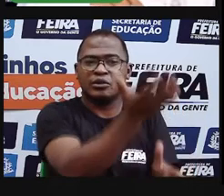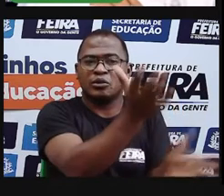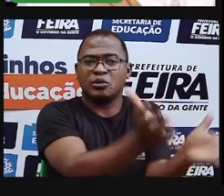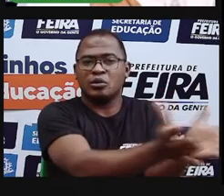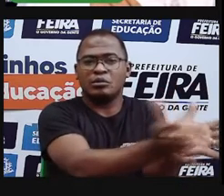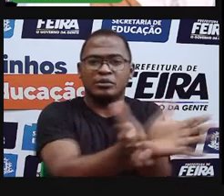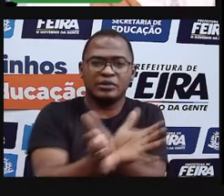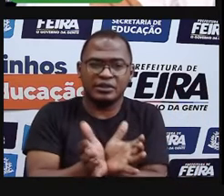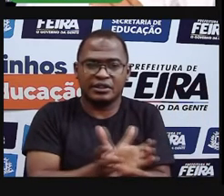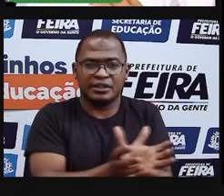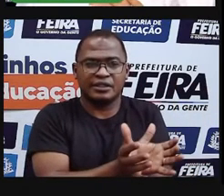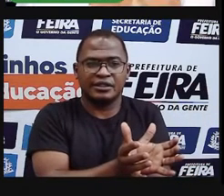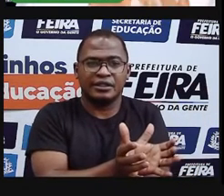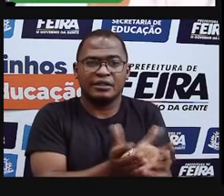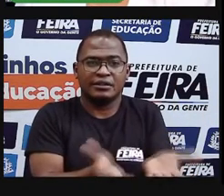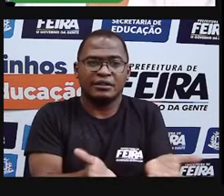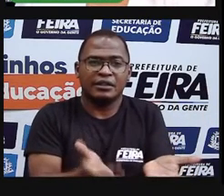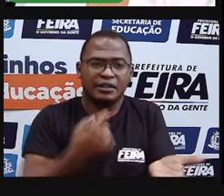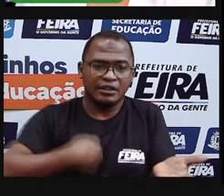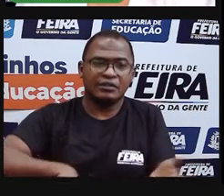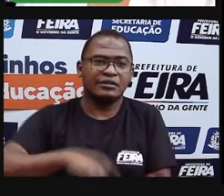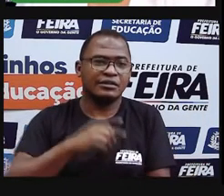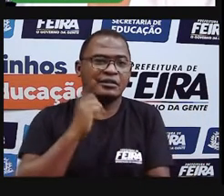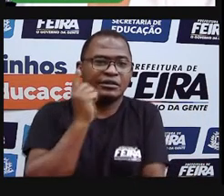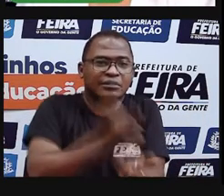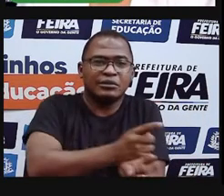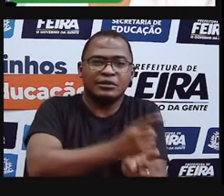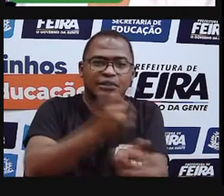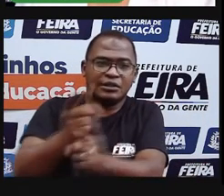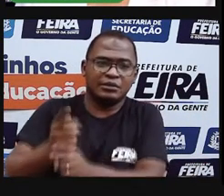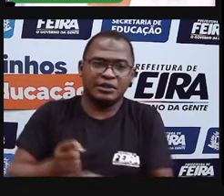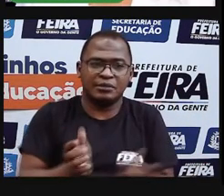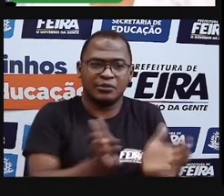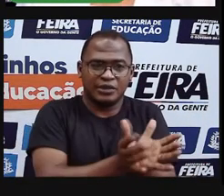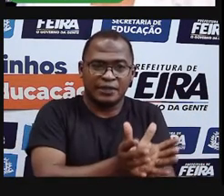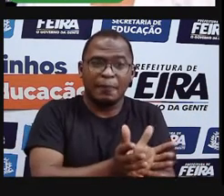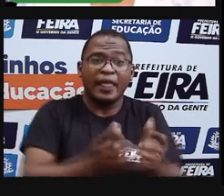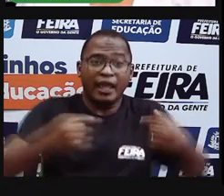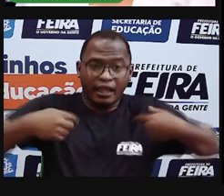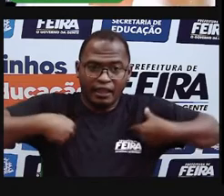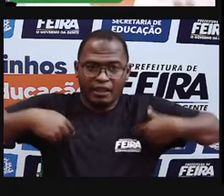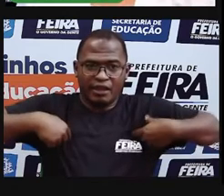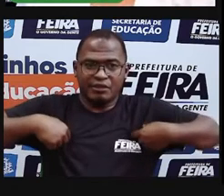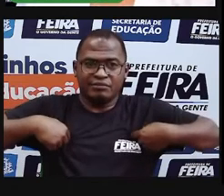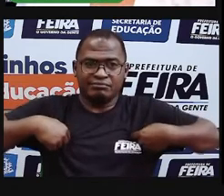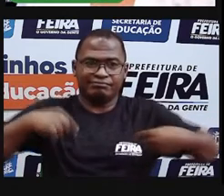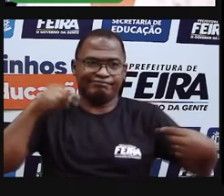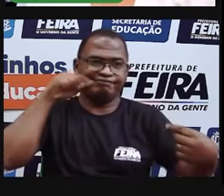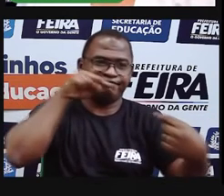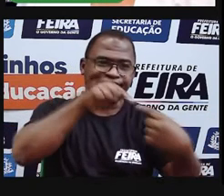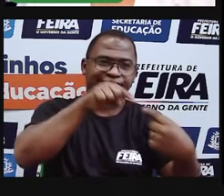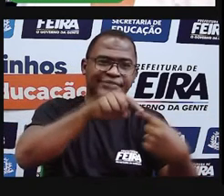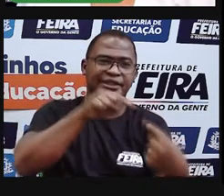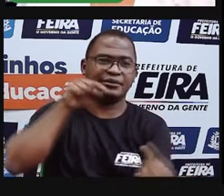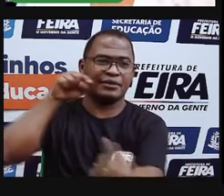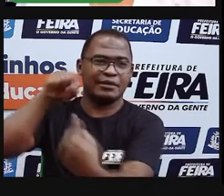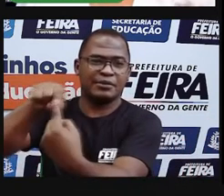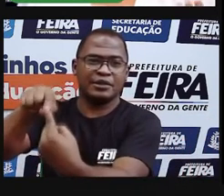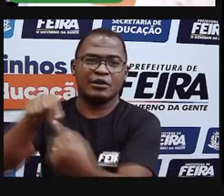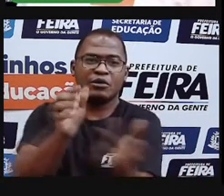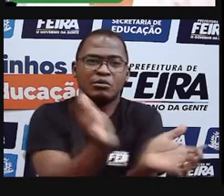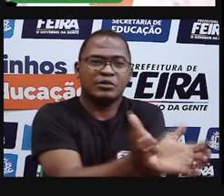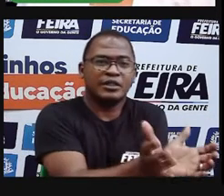e como nós nos identificamos com cada comunidade. E aí a gente vai dar seguimento a esse conteúdo,